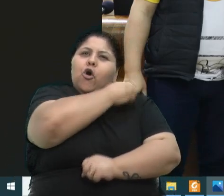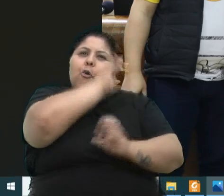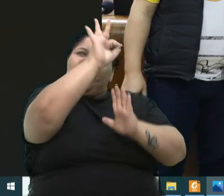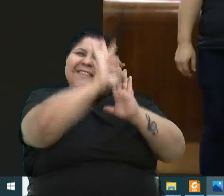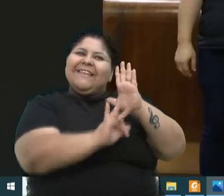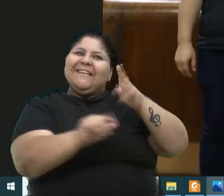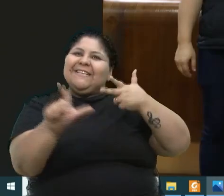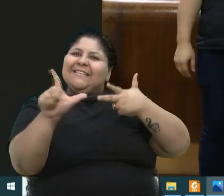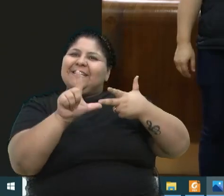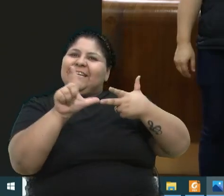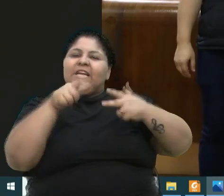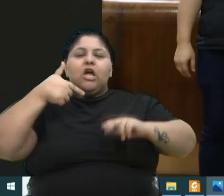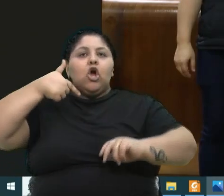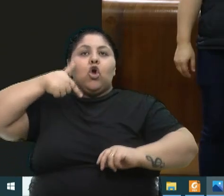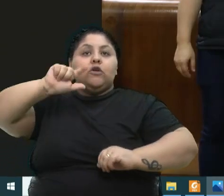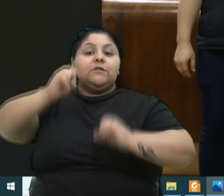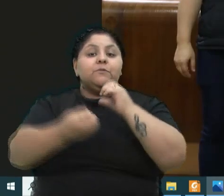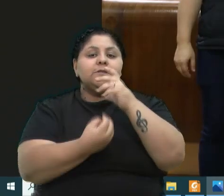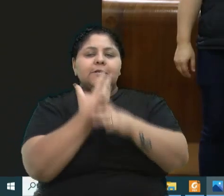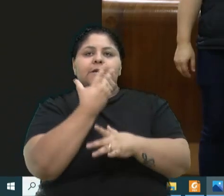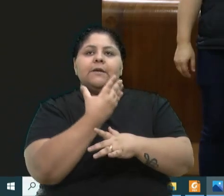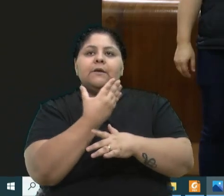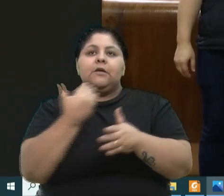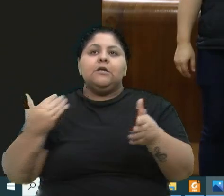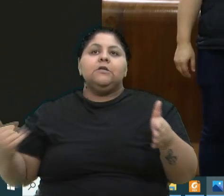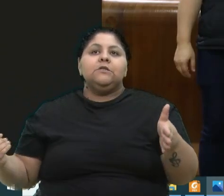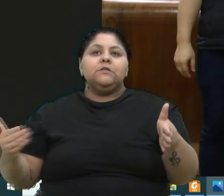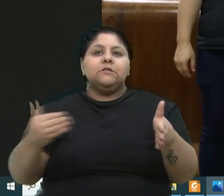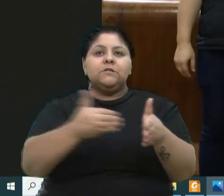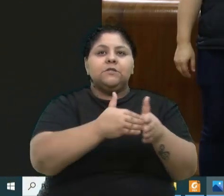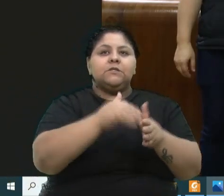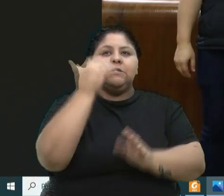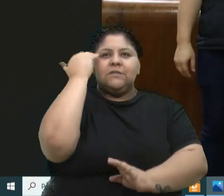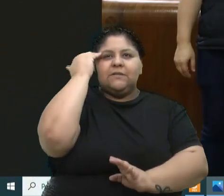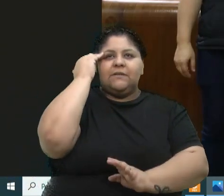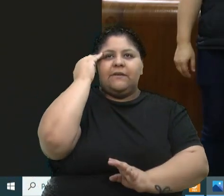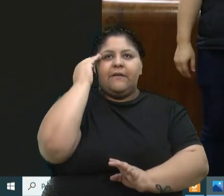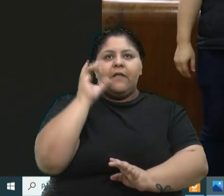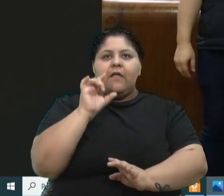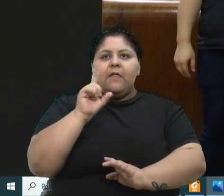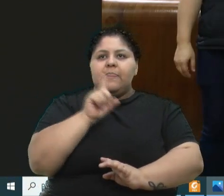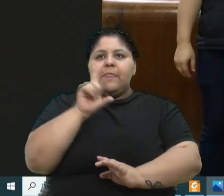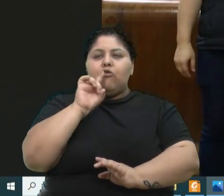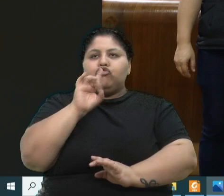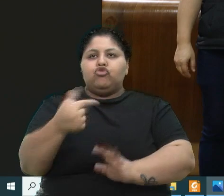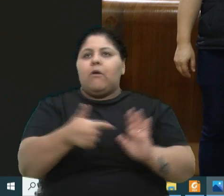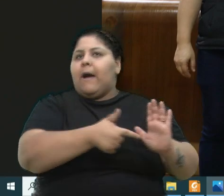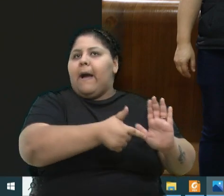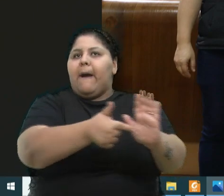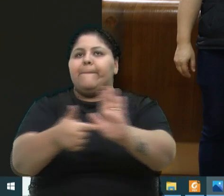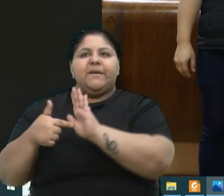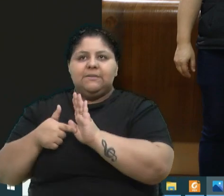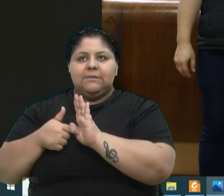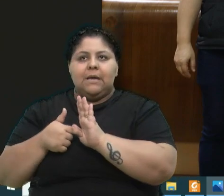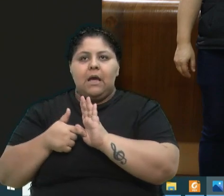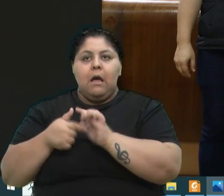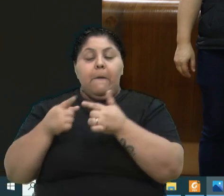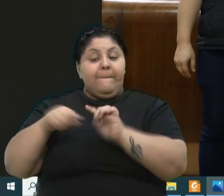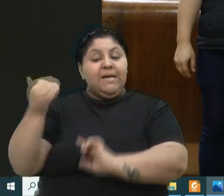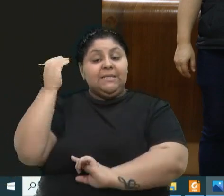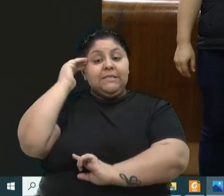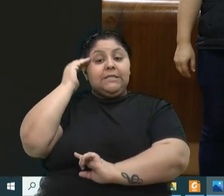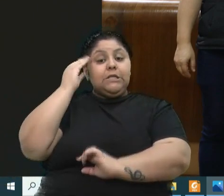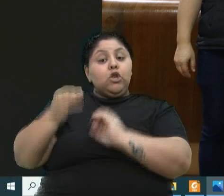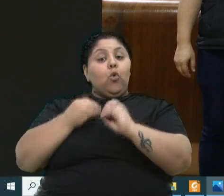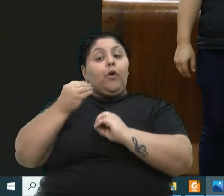legislativos, conseguimos criar isso, para que eles viessem e conseguissem entender, não viessem simplesmente no dia para apresentar algo, mas que eles entendessem que tipo de